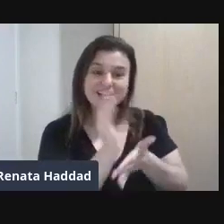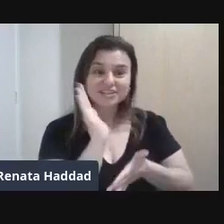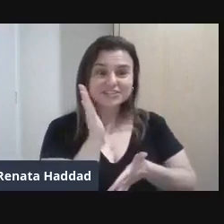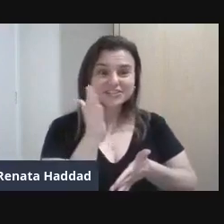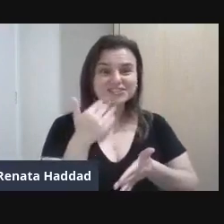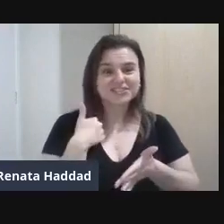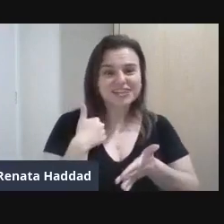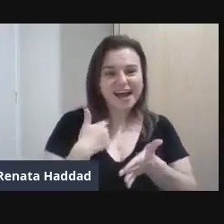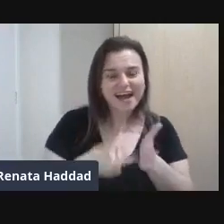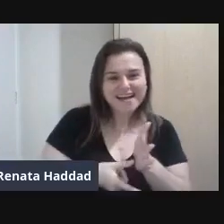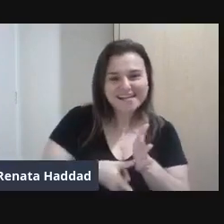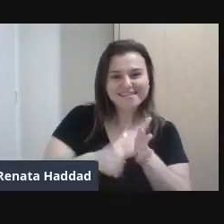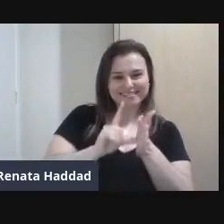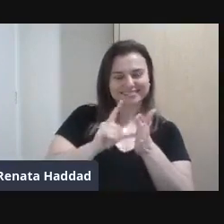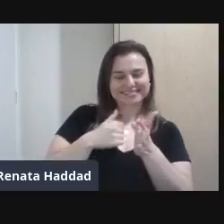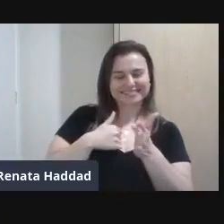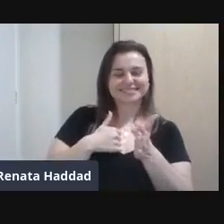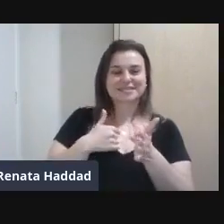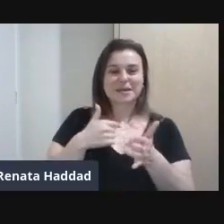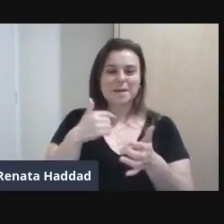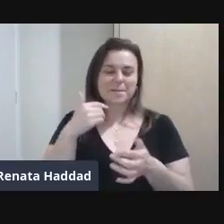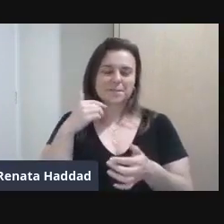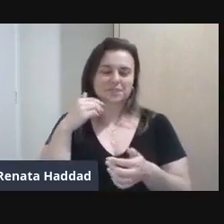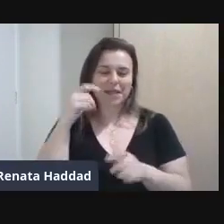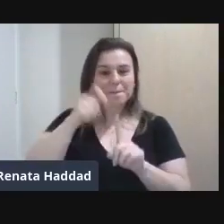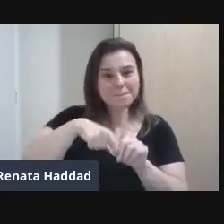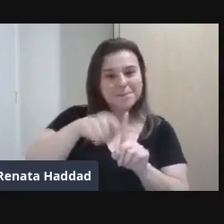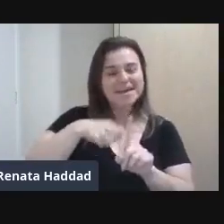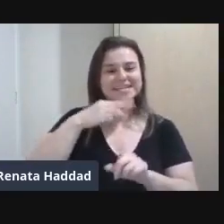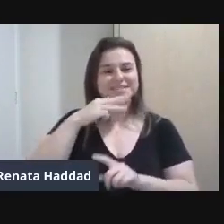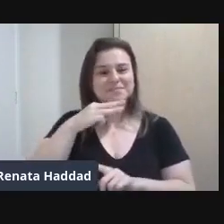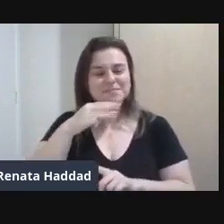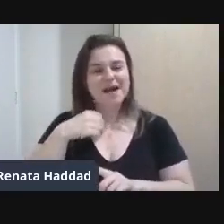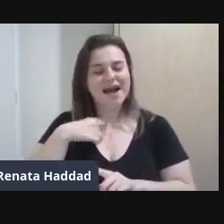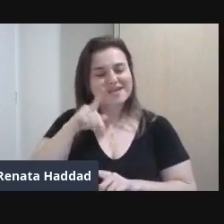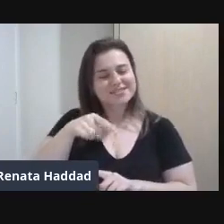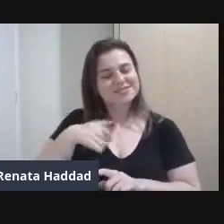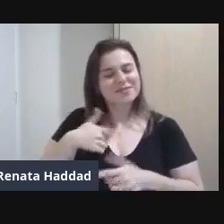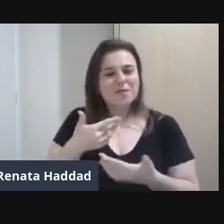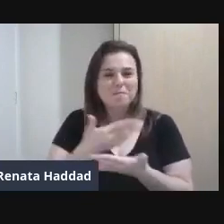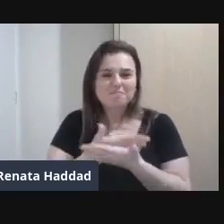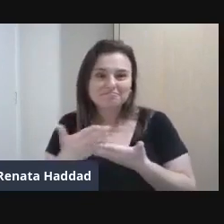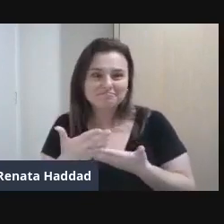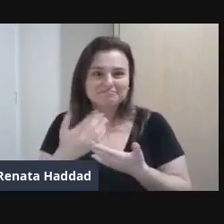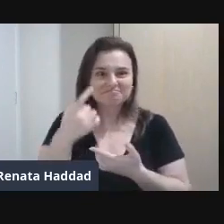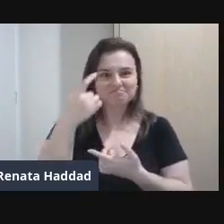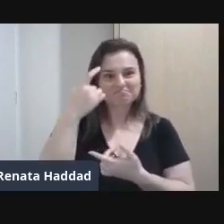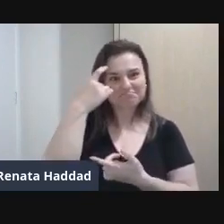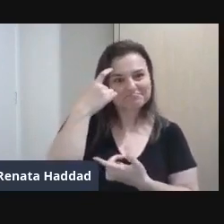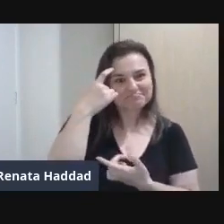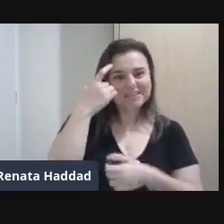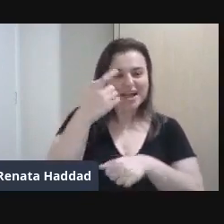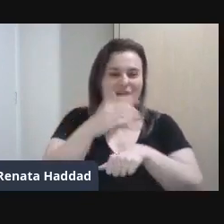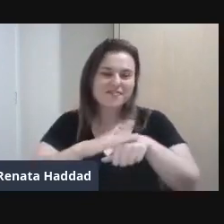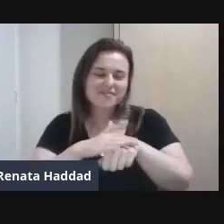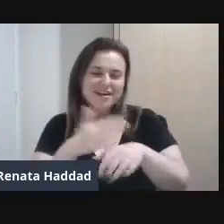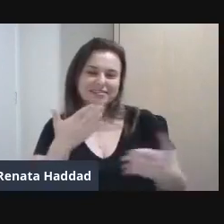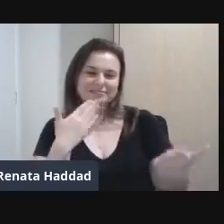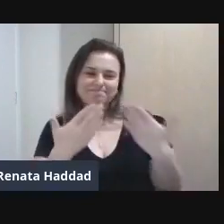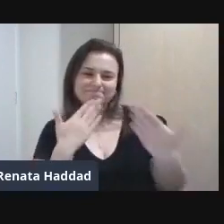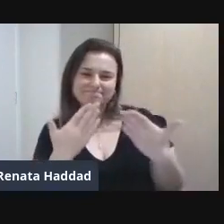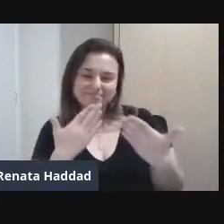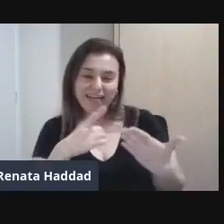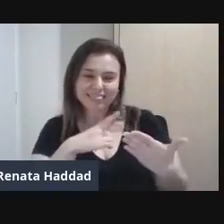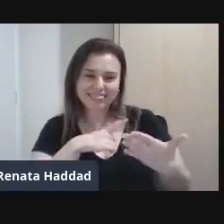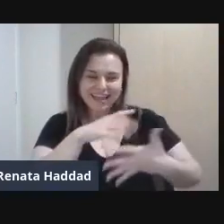março Que é um mês que a gente realmente traz Como diálogo, como referência Muitas conversas a respeito